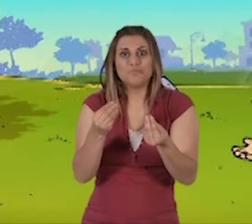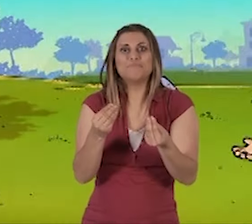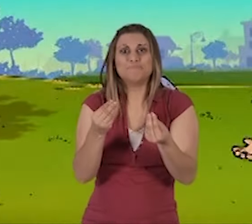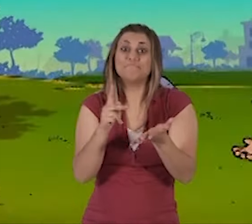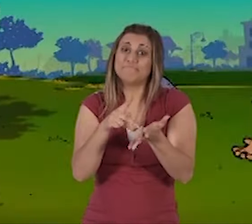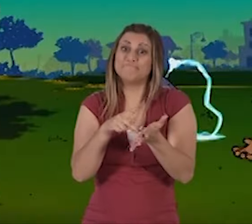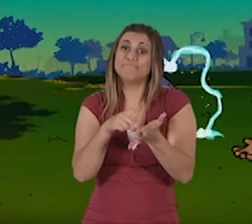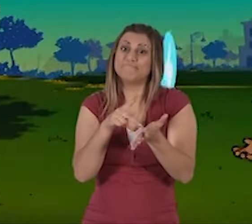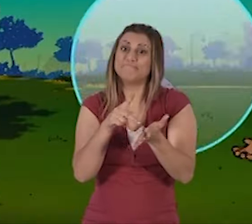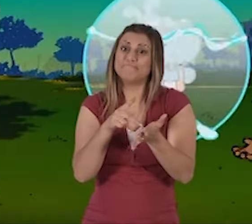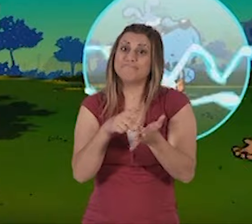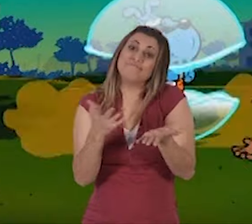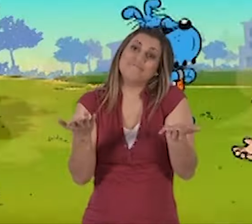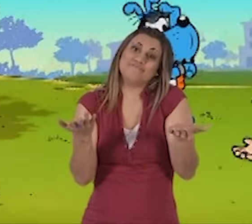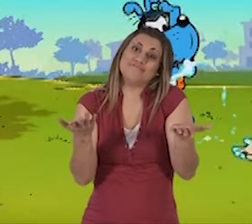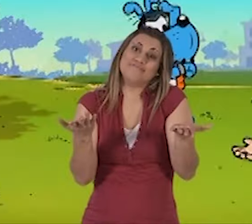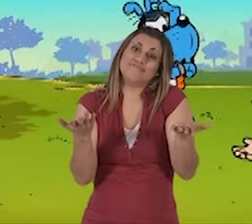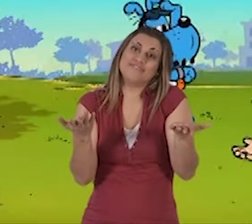Garoto? Garoto?